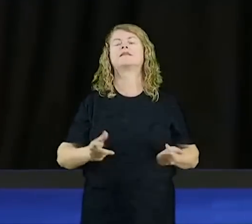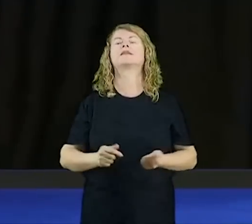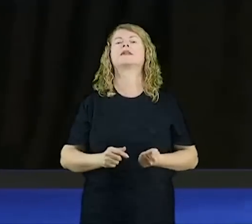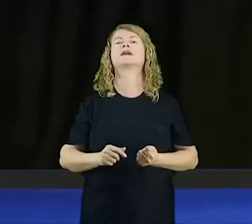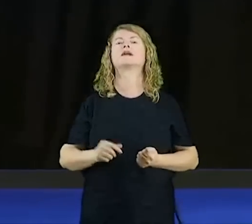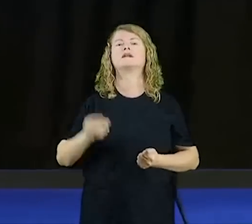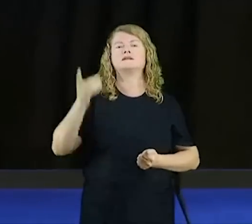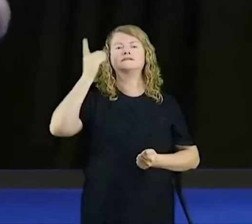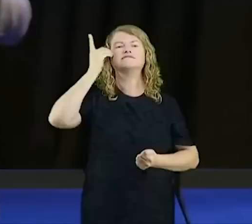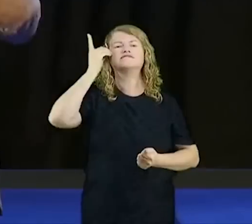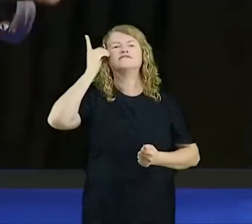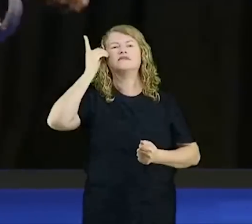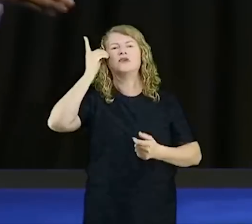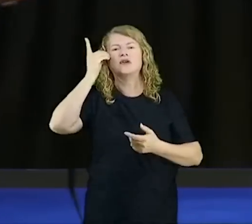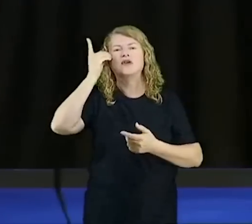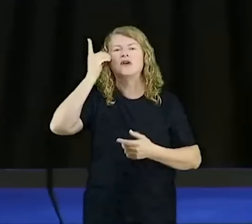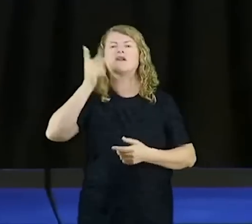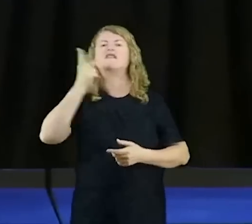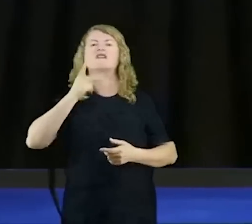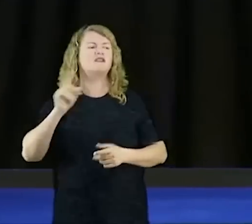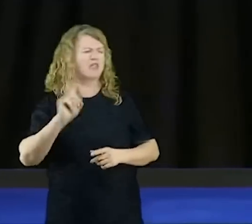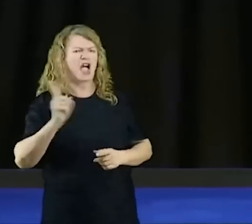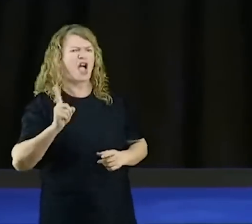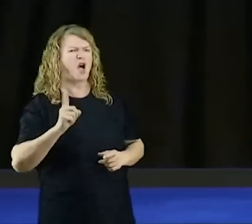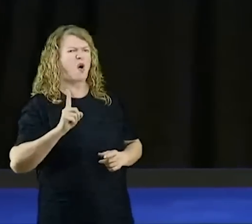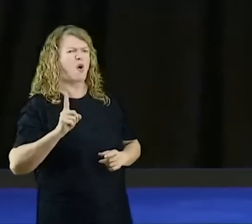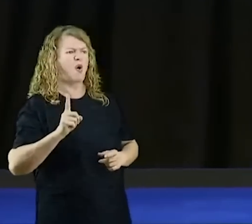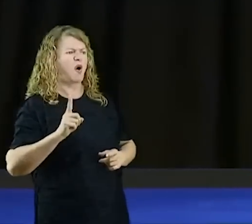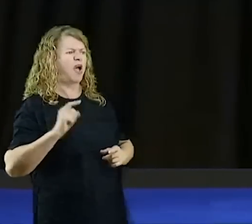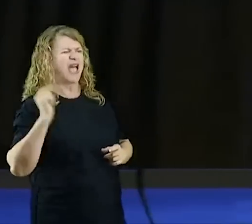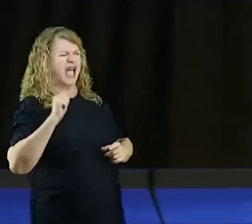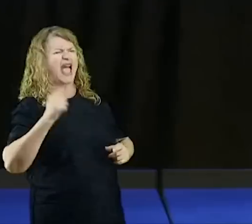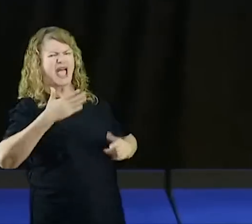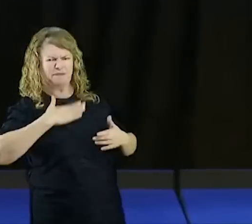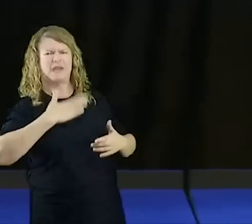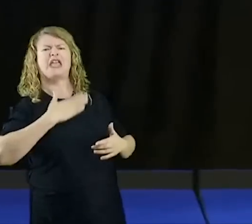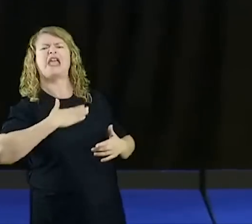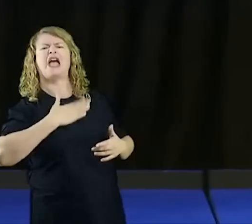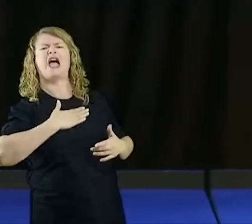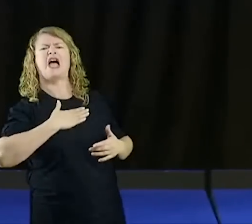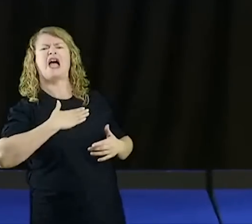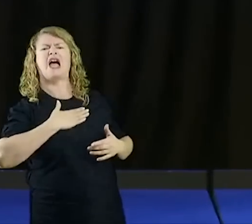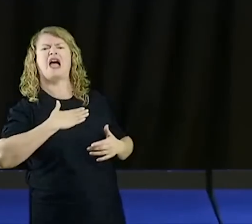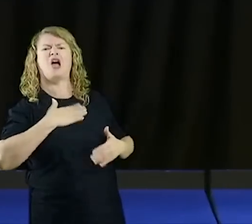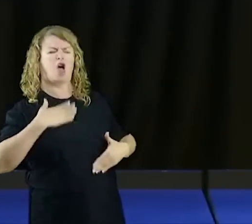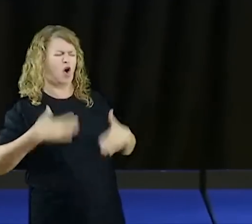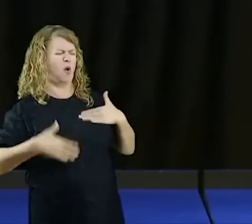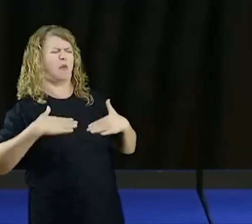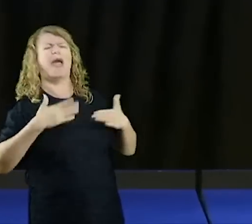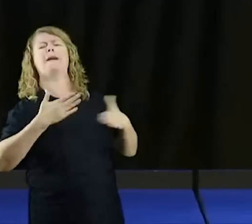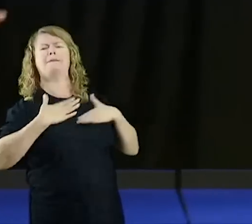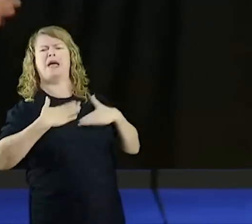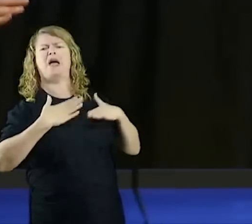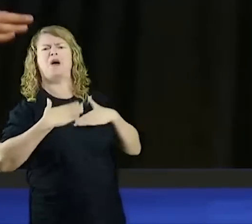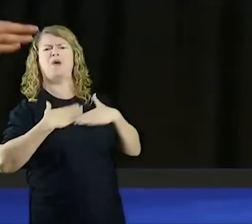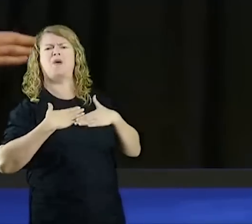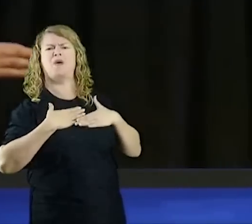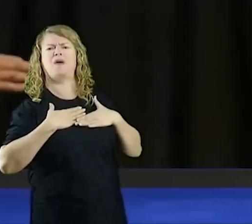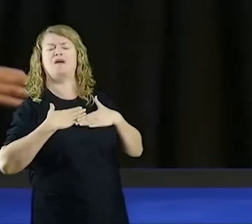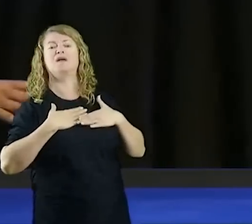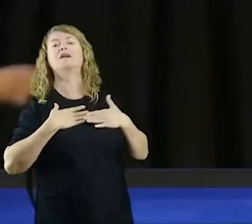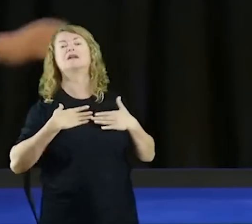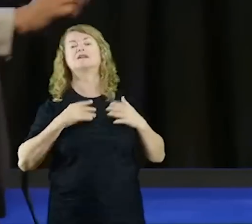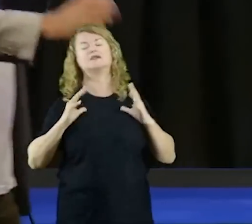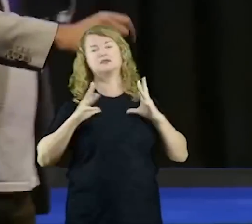ele é meu, não vou sair dessa família, vou dar mais um texto para você ler, lê Isaías capítulo 8, tudo isso que eu estou te ensinando, está na Bíblia